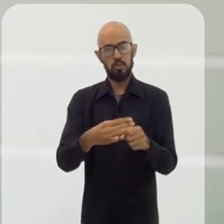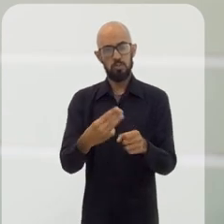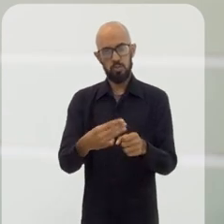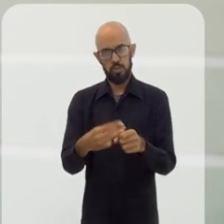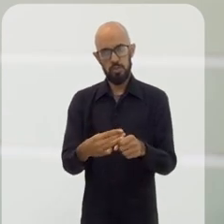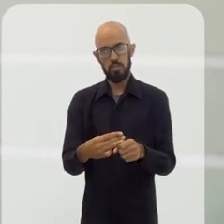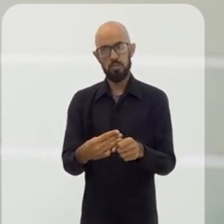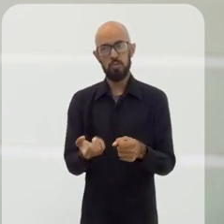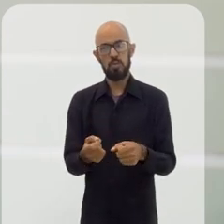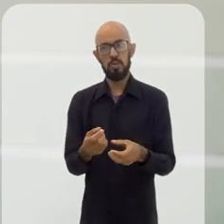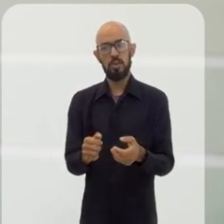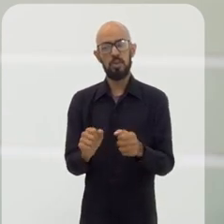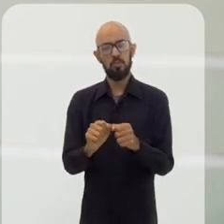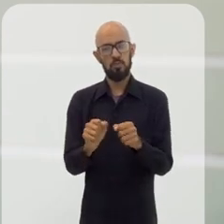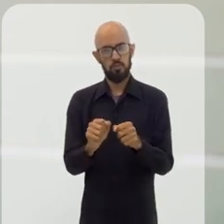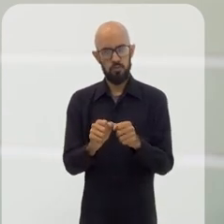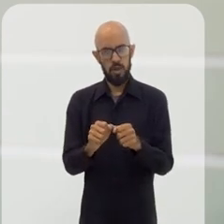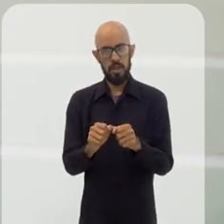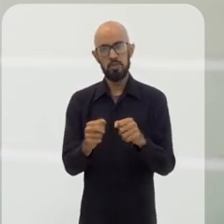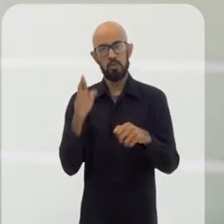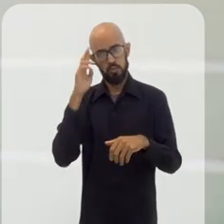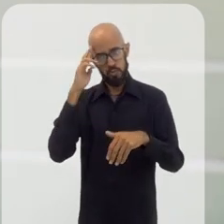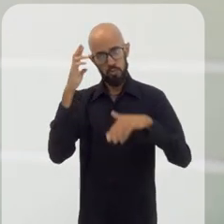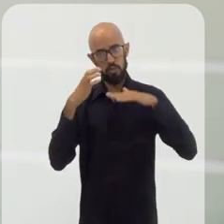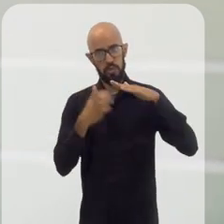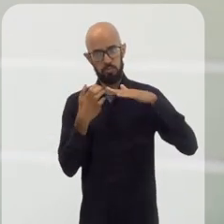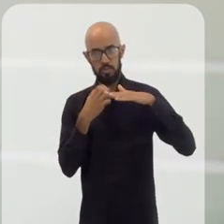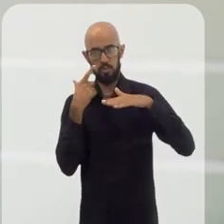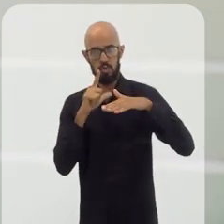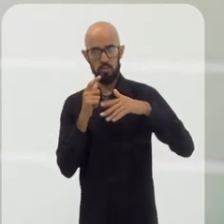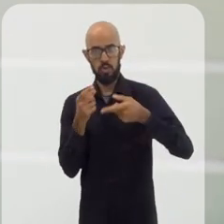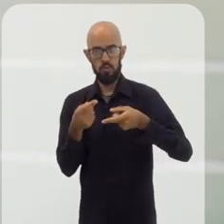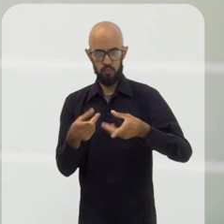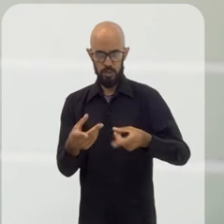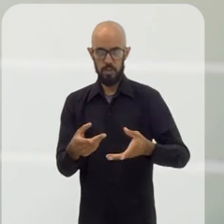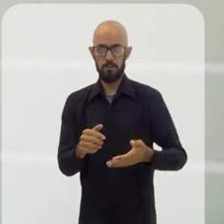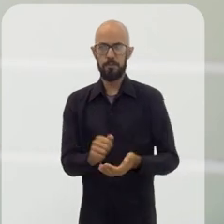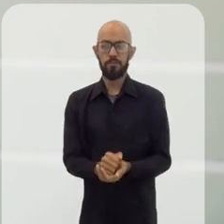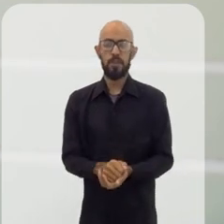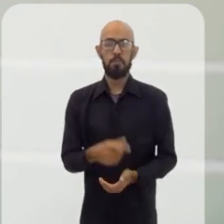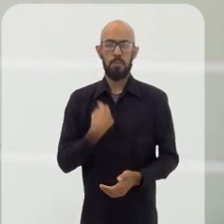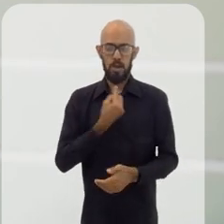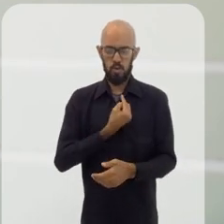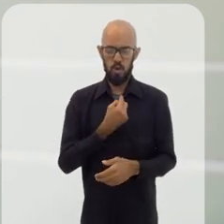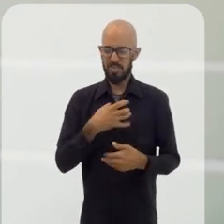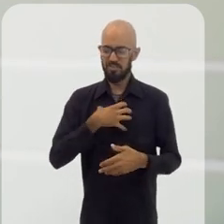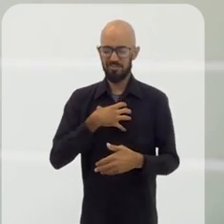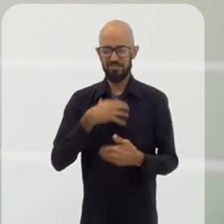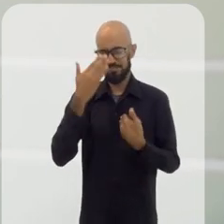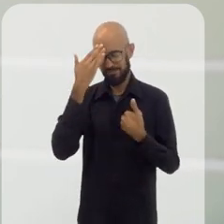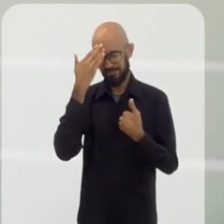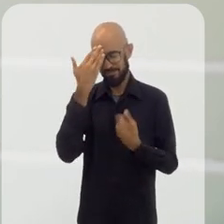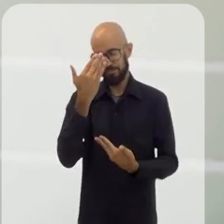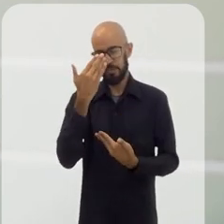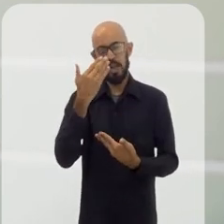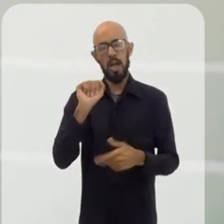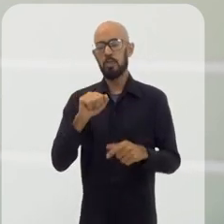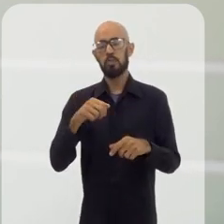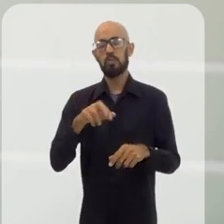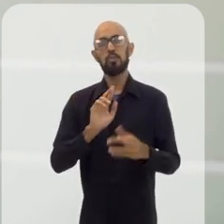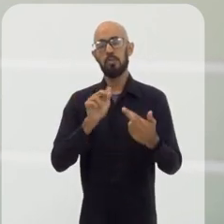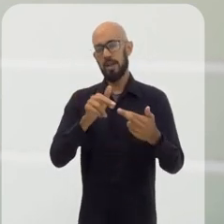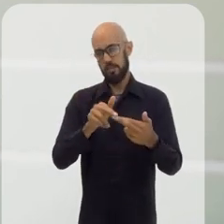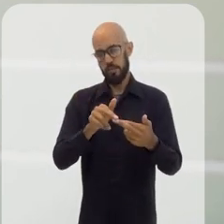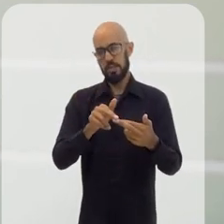ser gasto aqui dentro do município, trazendo um retorno para os nossos empresários aqui na região. Então, para nós é muito gratificante